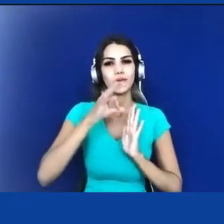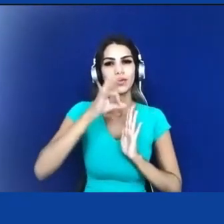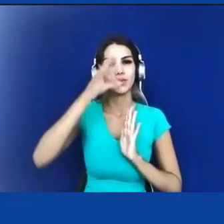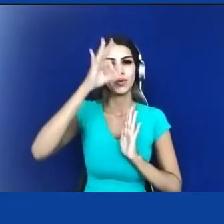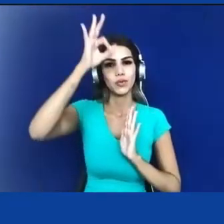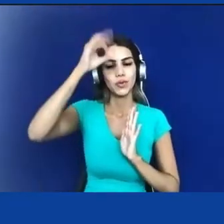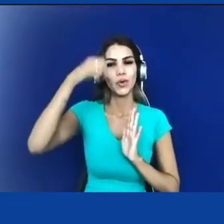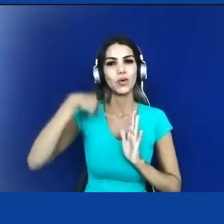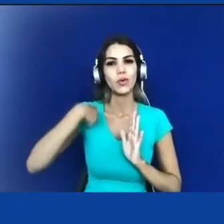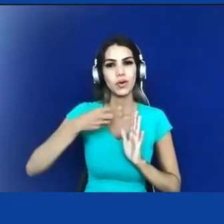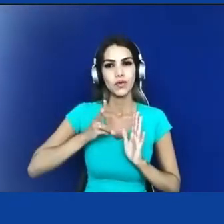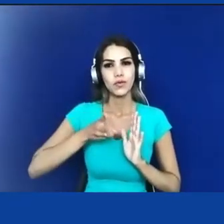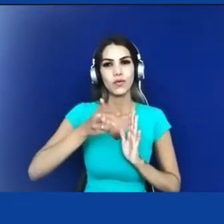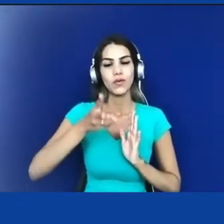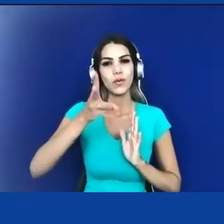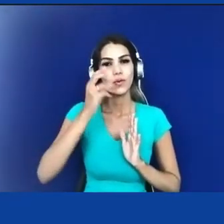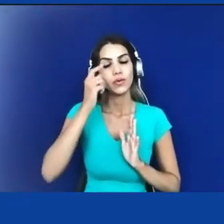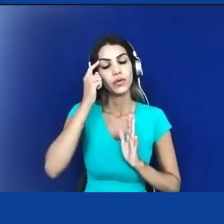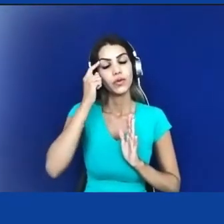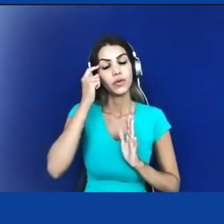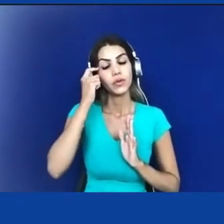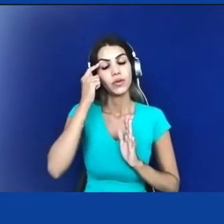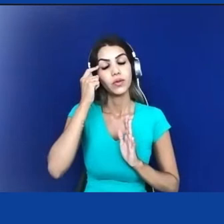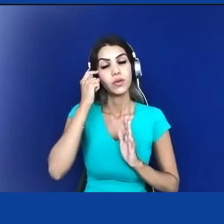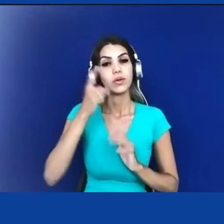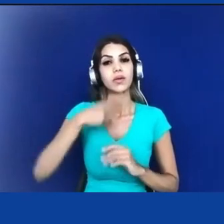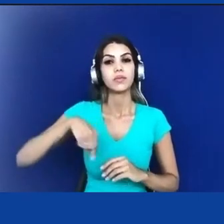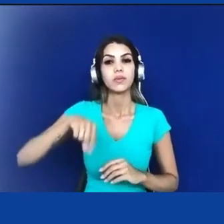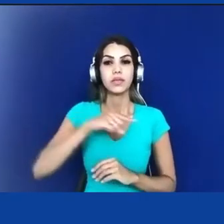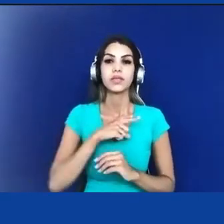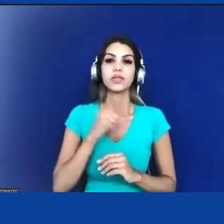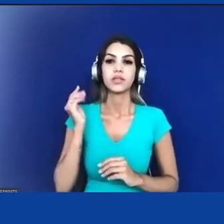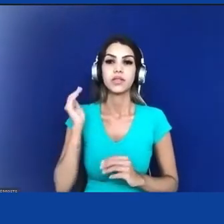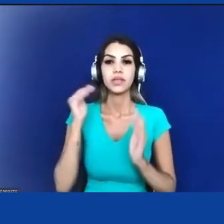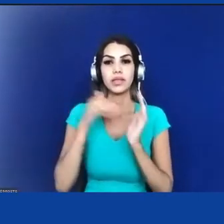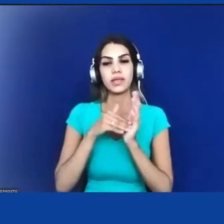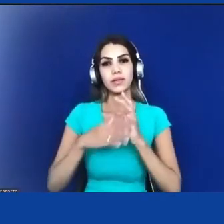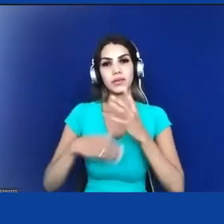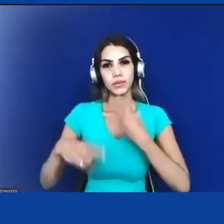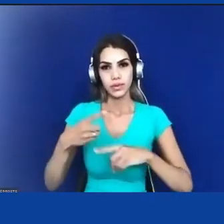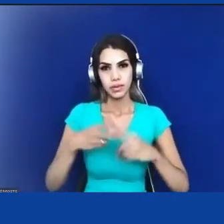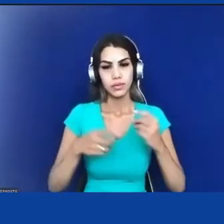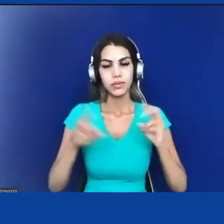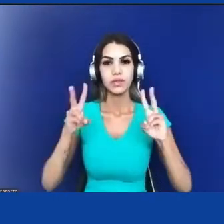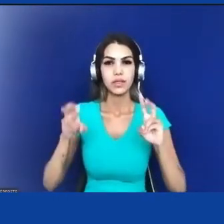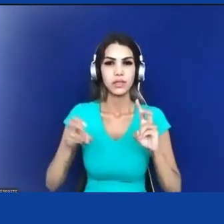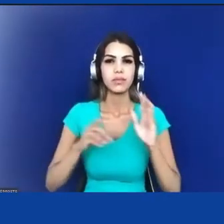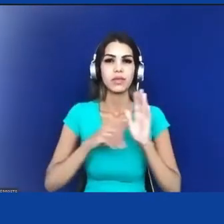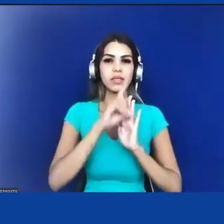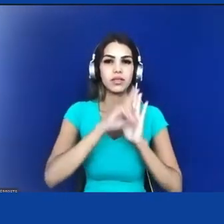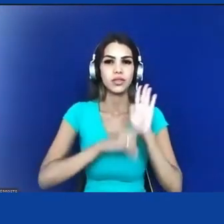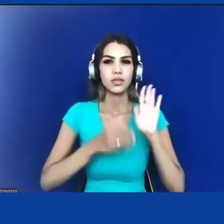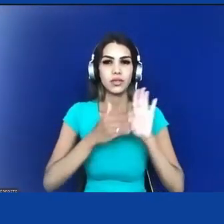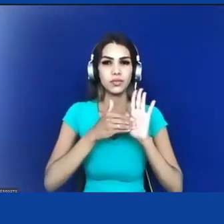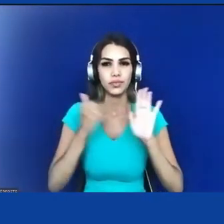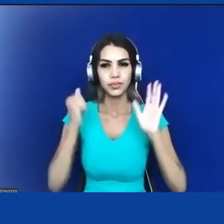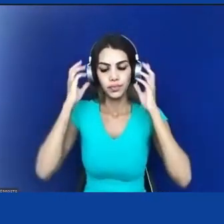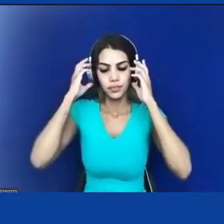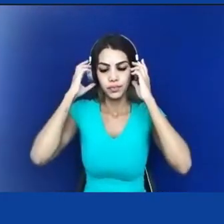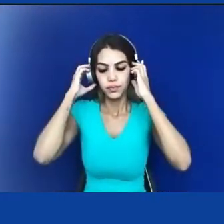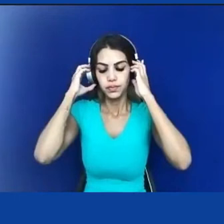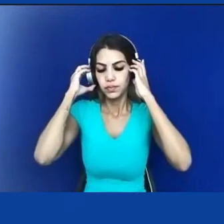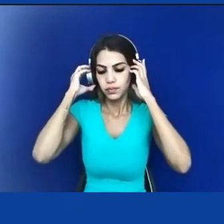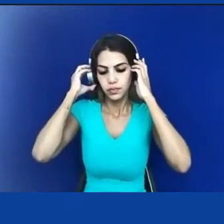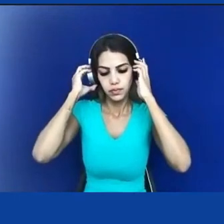avançar para que a gente possa chegar no debate sobre os direitos retirados Bom quando a gente vê aí